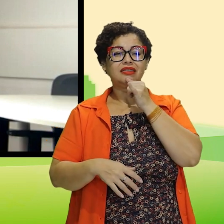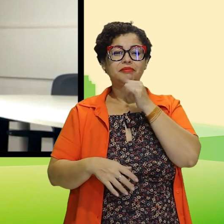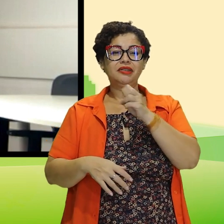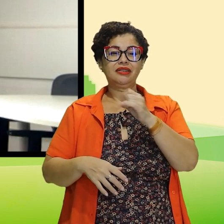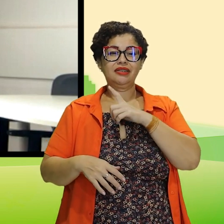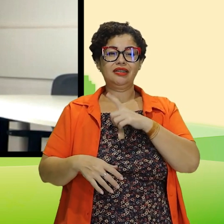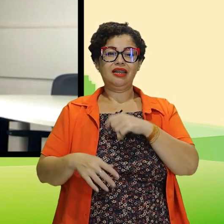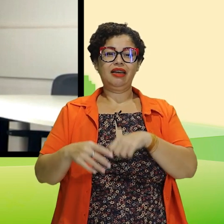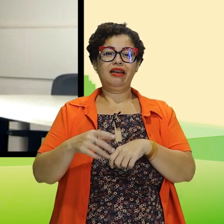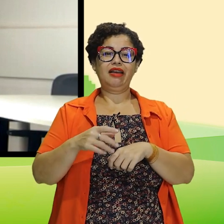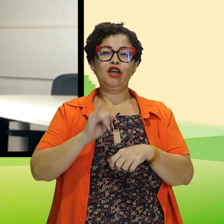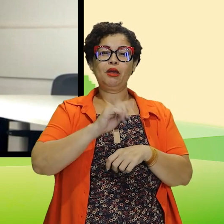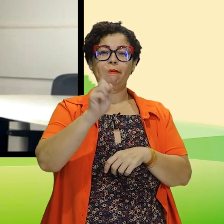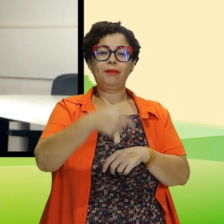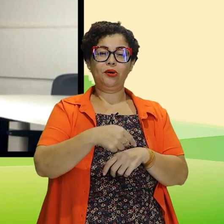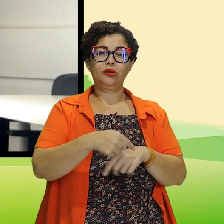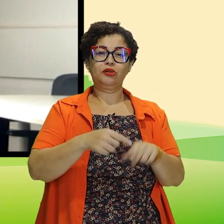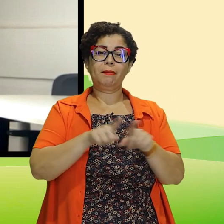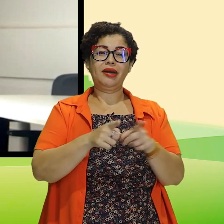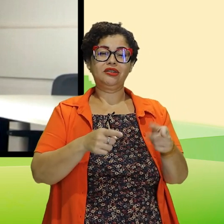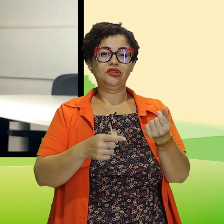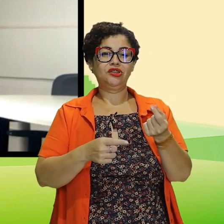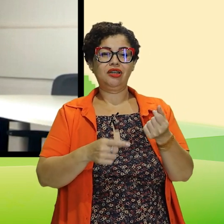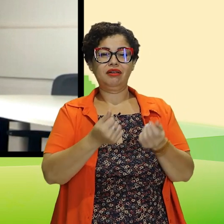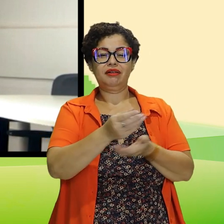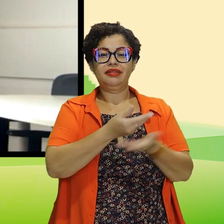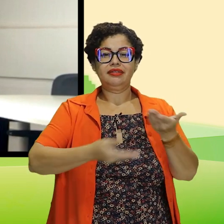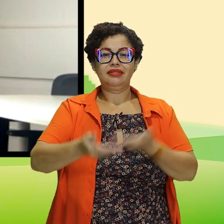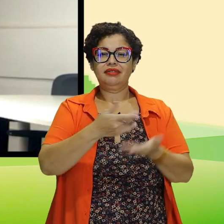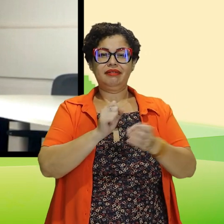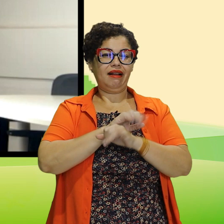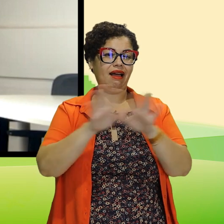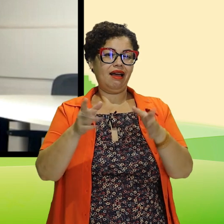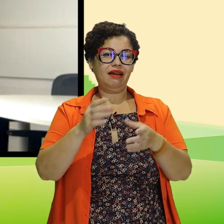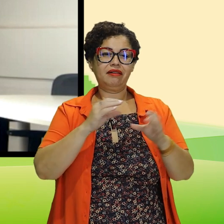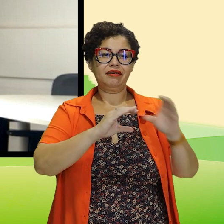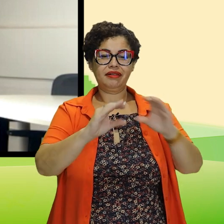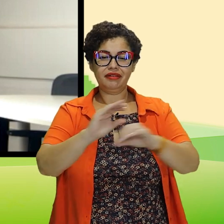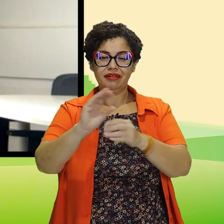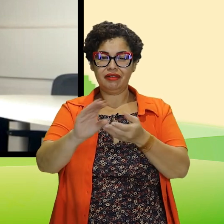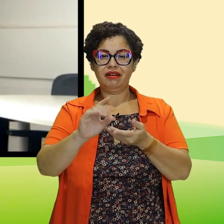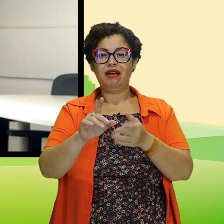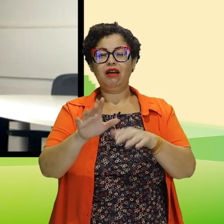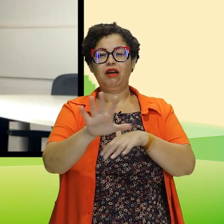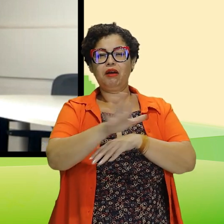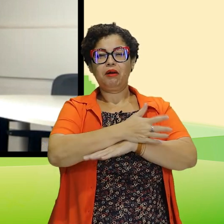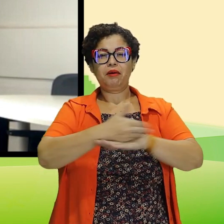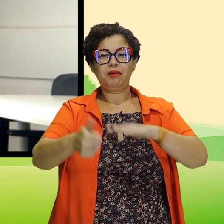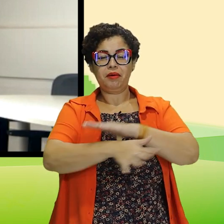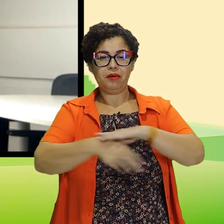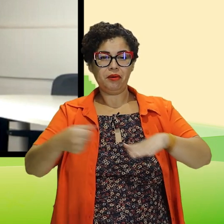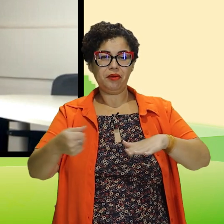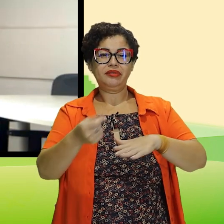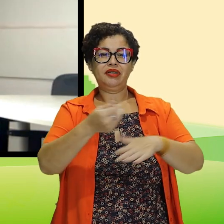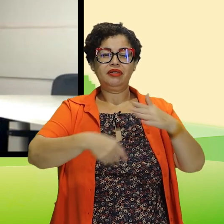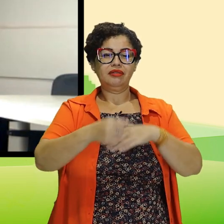terminam por, vamos citar um exemplo, se existe coleta de impostos, mas esse dinheiro não é usado de forma transparente, ou